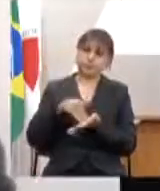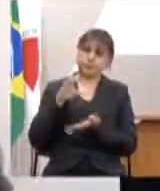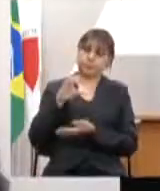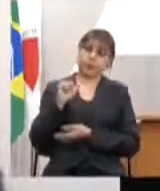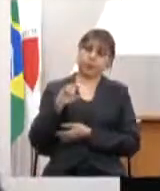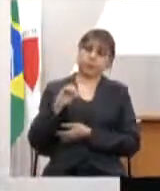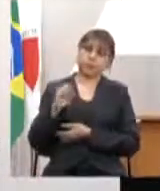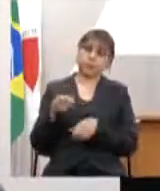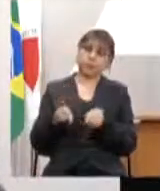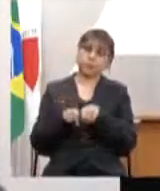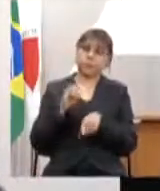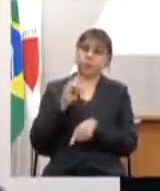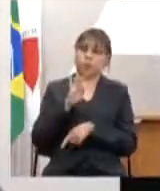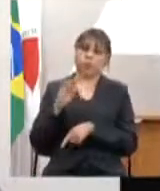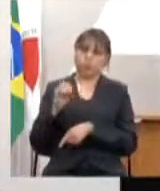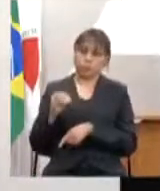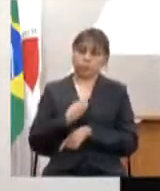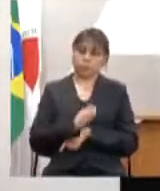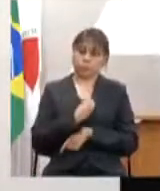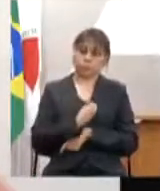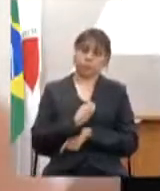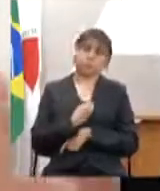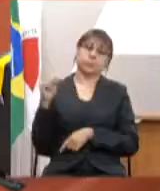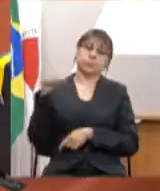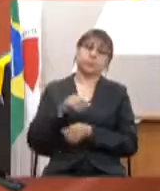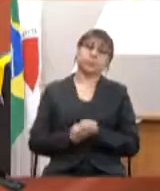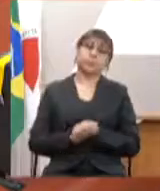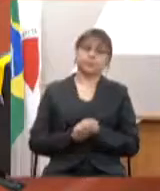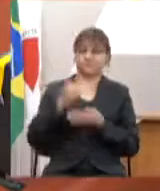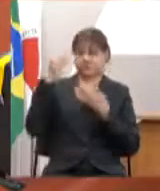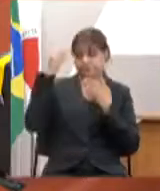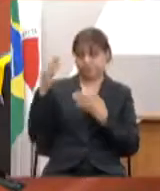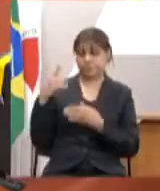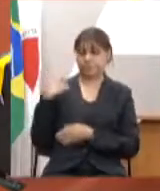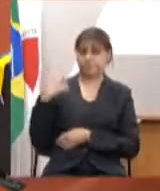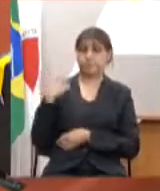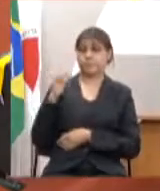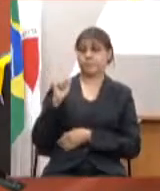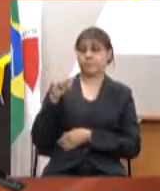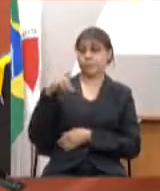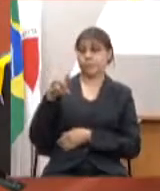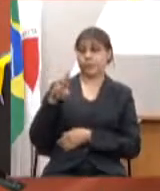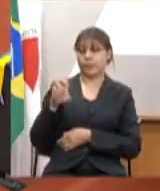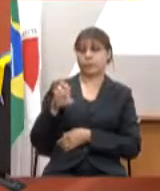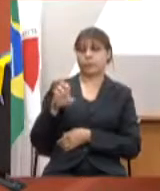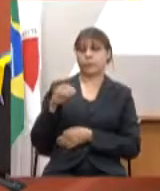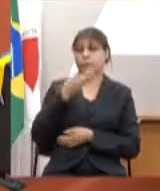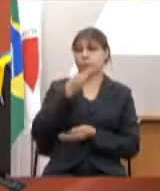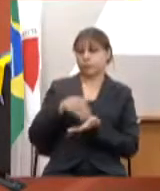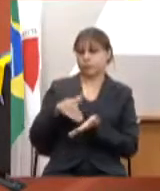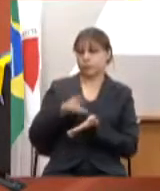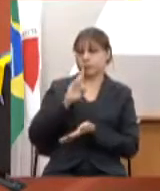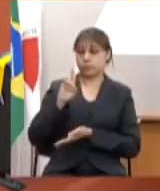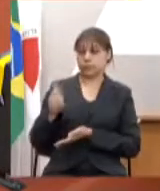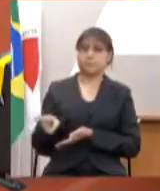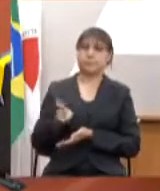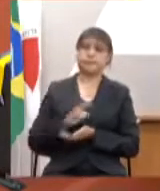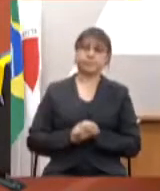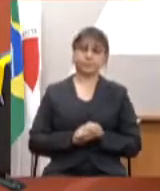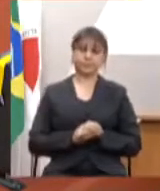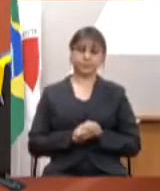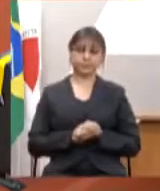Eduardo e ao secretário Otto pela participação obrigado deputado André o secretário vai lhe responder aí